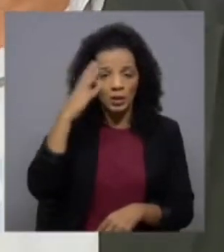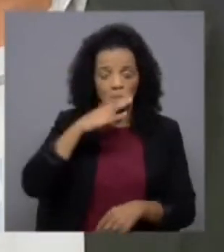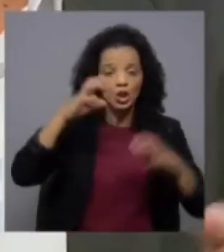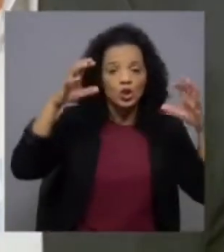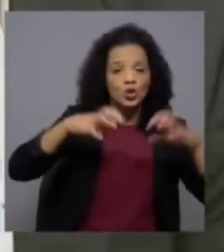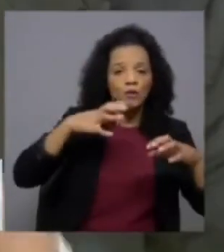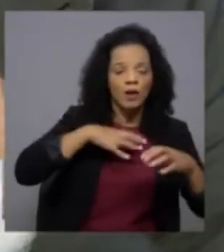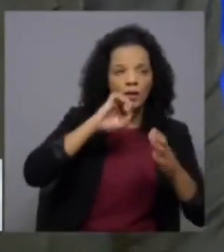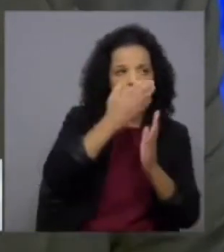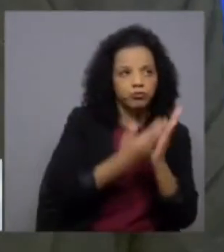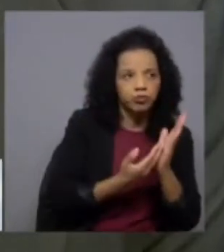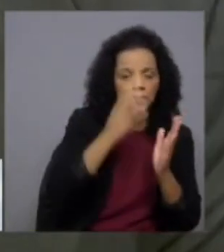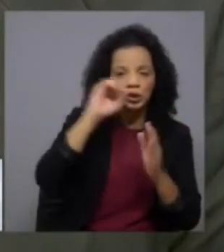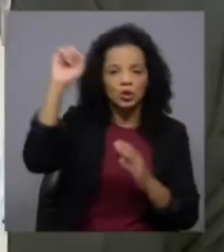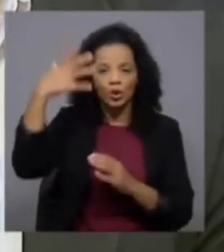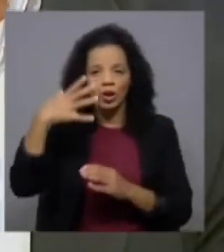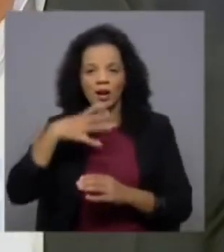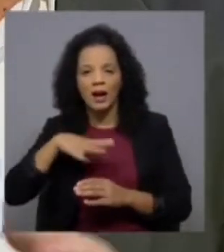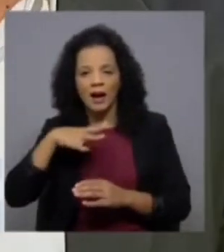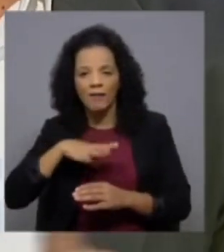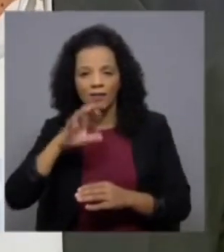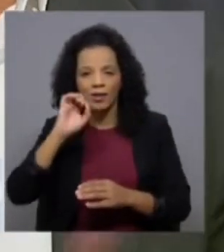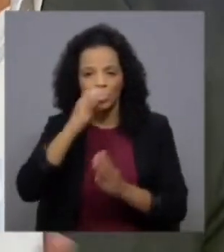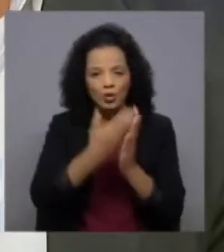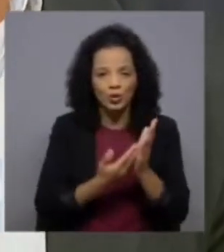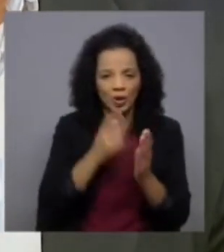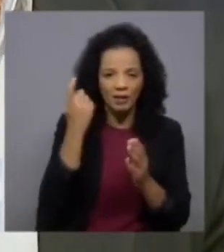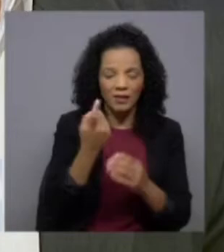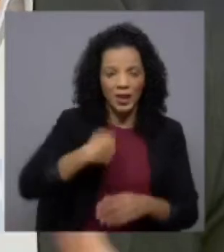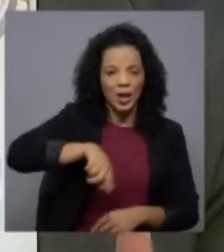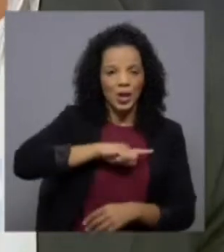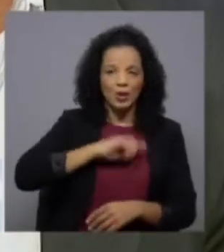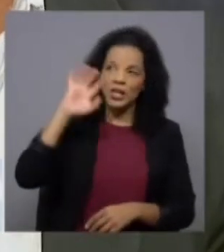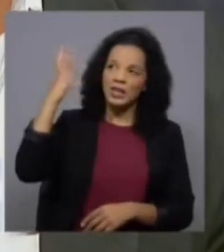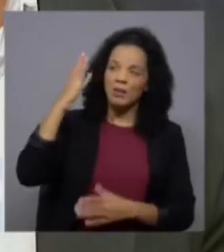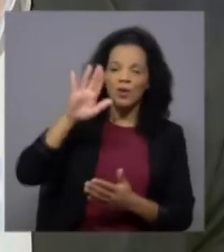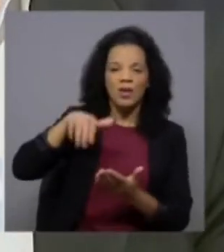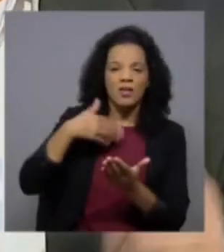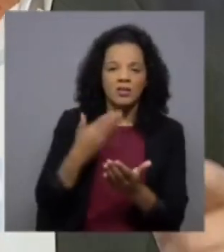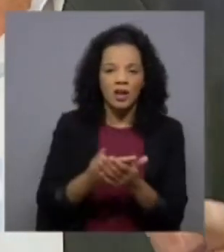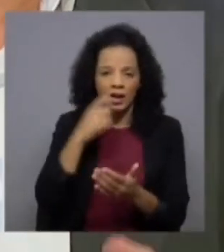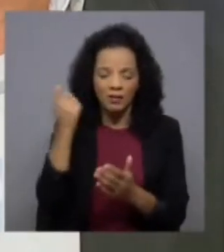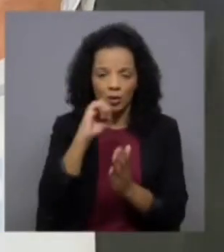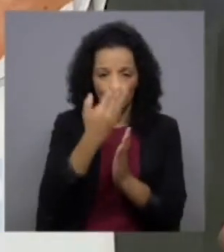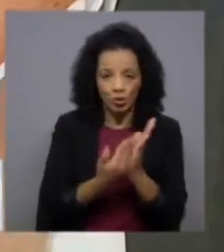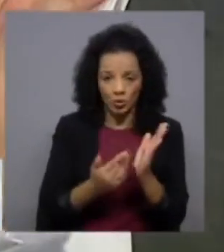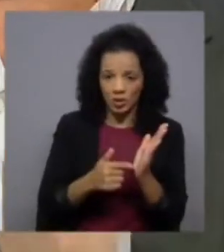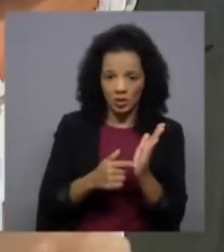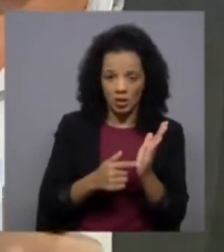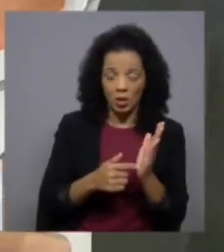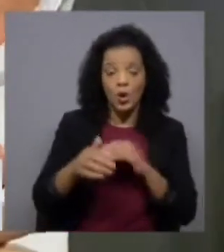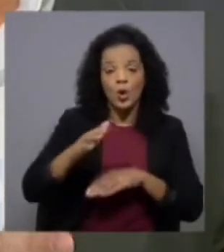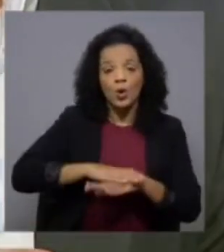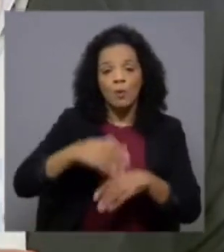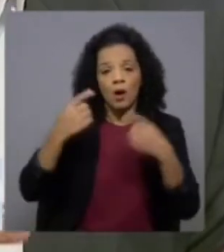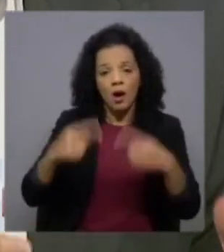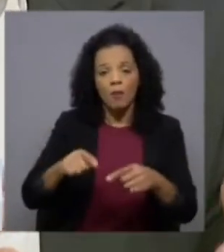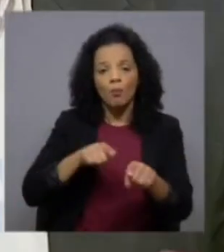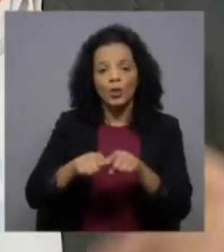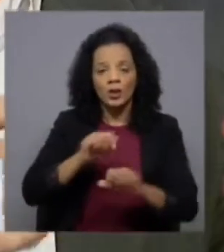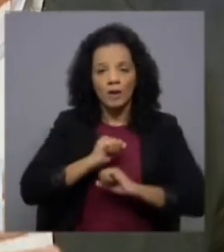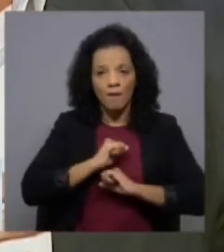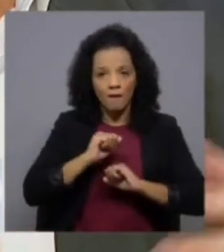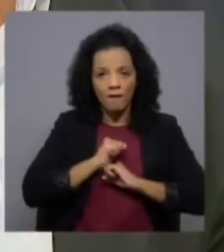quer rever a Constituição quando faz sol quer rever a Constituição para isso temos a nossa política